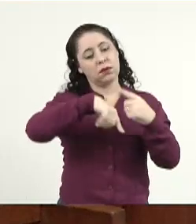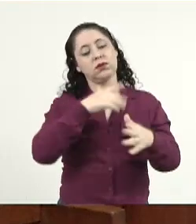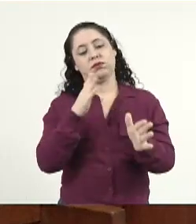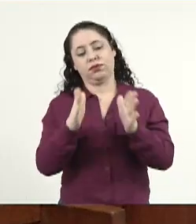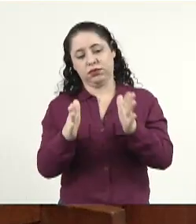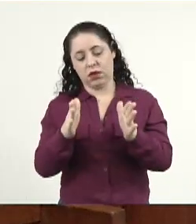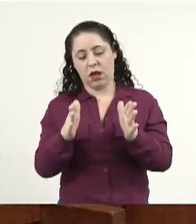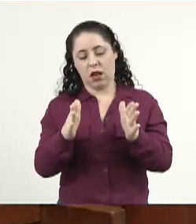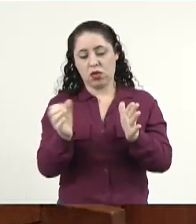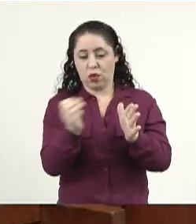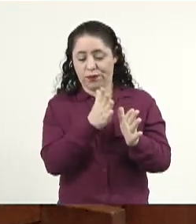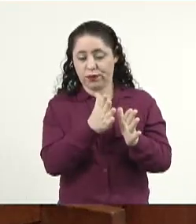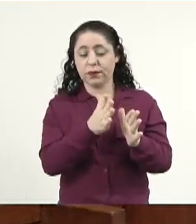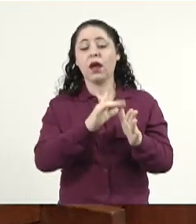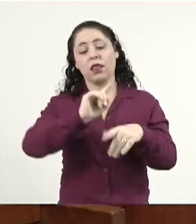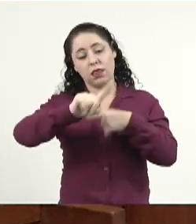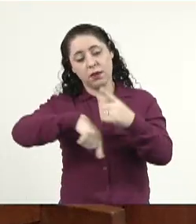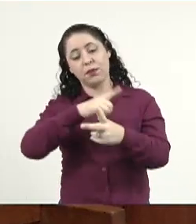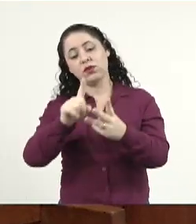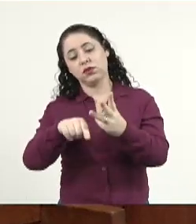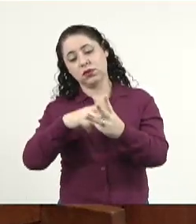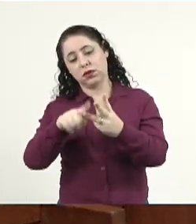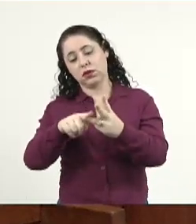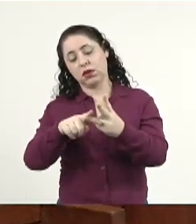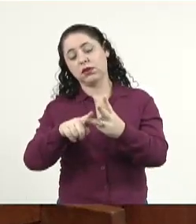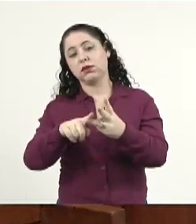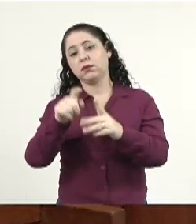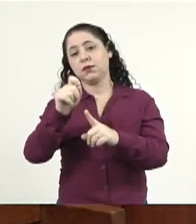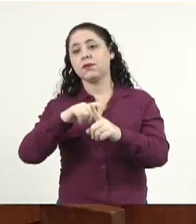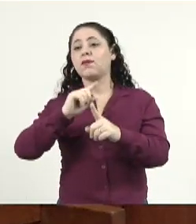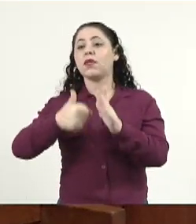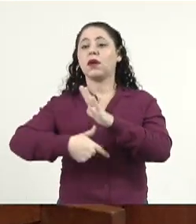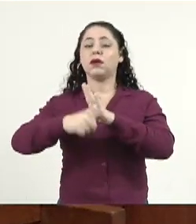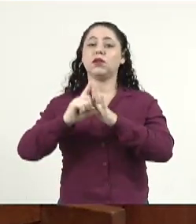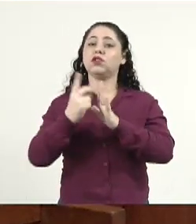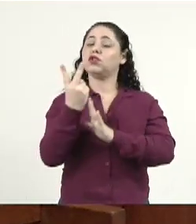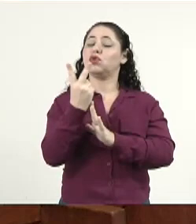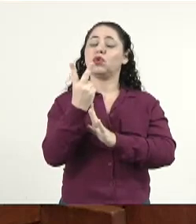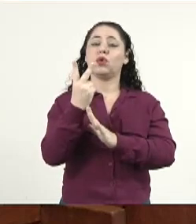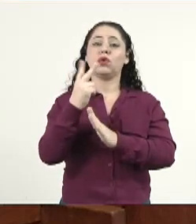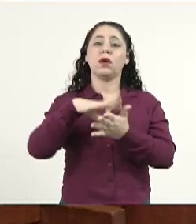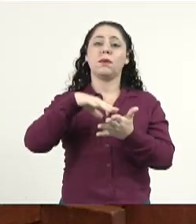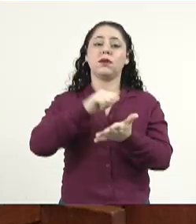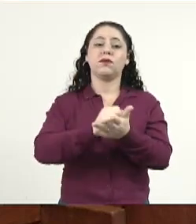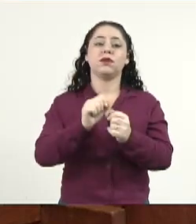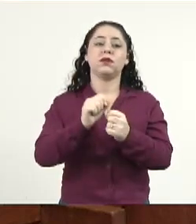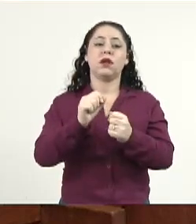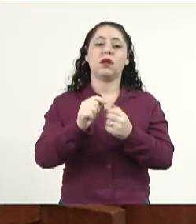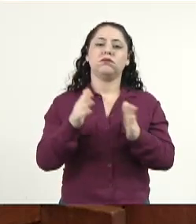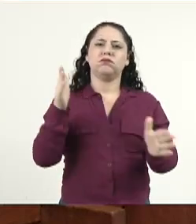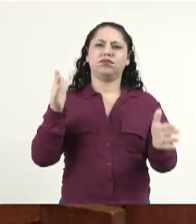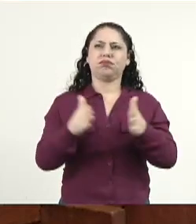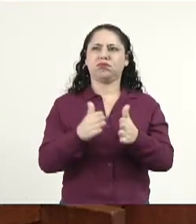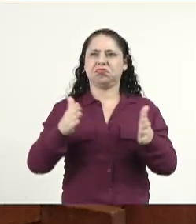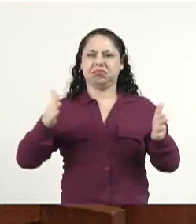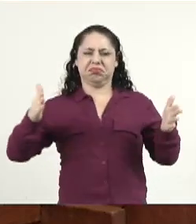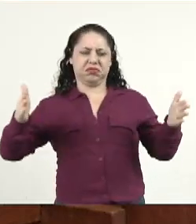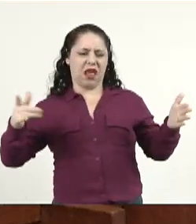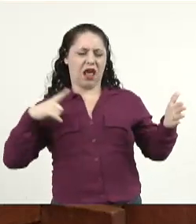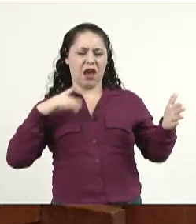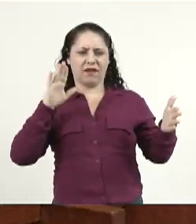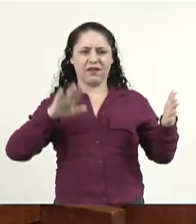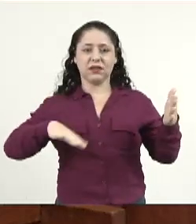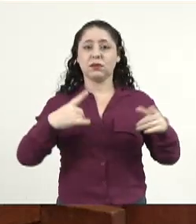de fazer a segunda matrícula, tem que fazer a avaliação para não ficar esse tempo tão extenso. Porque